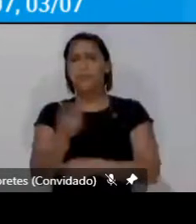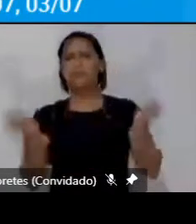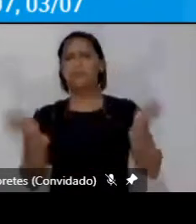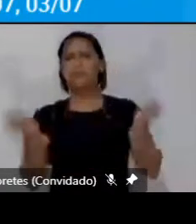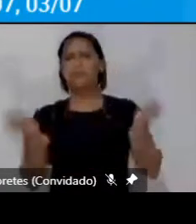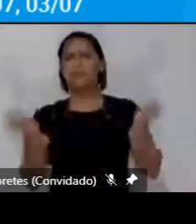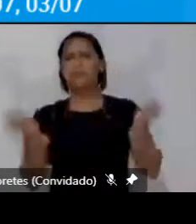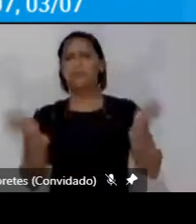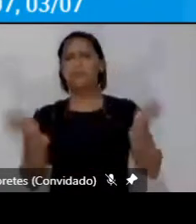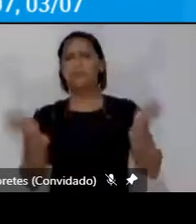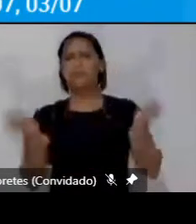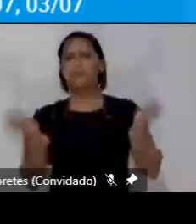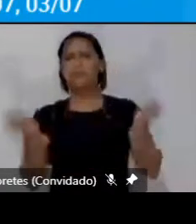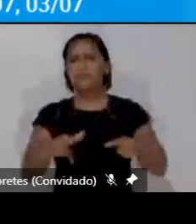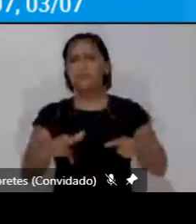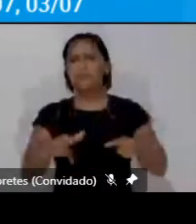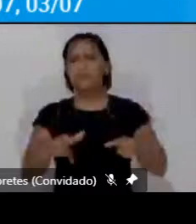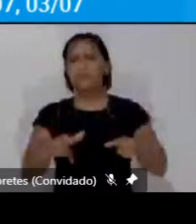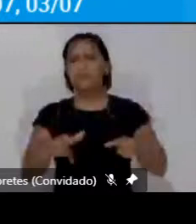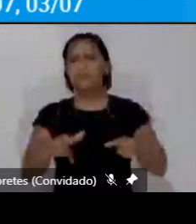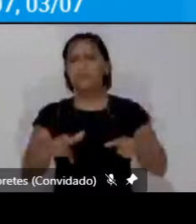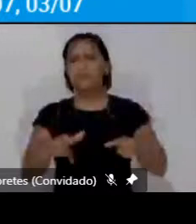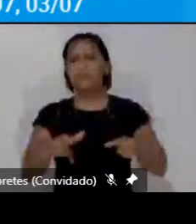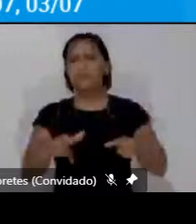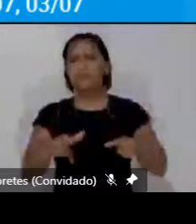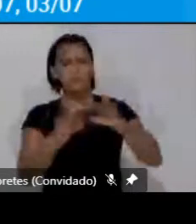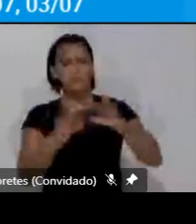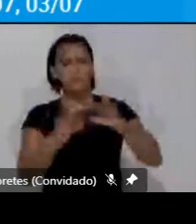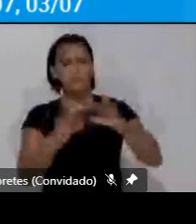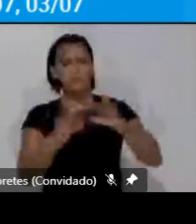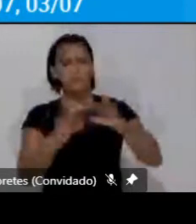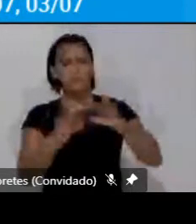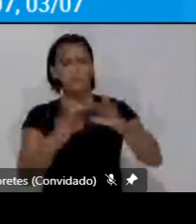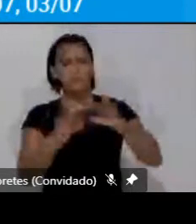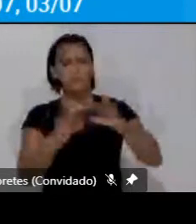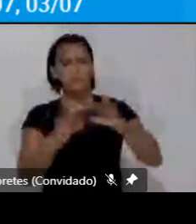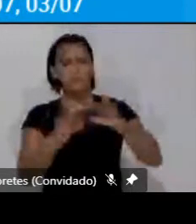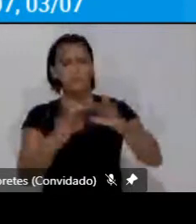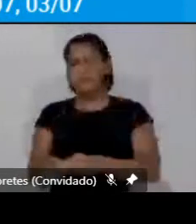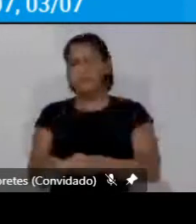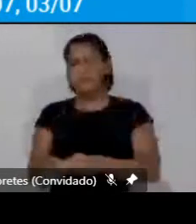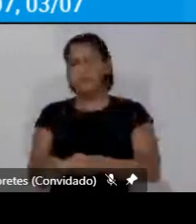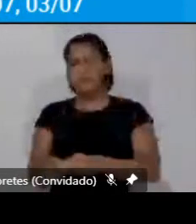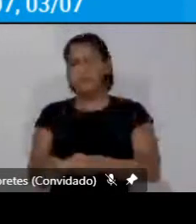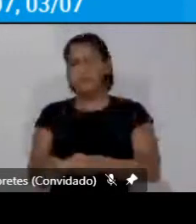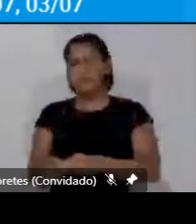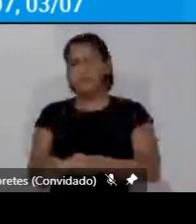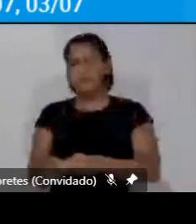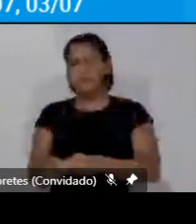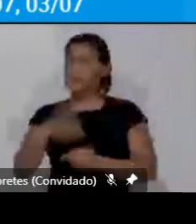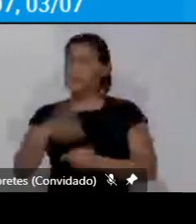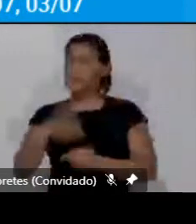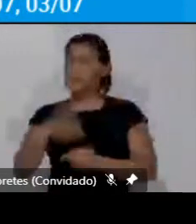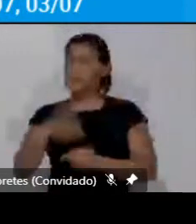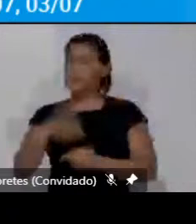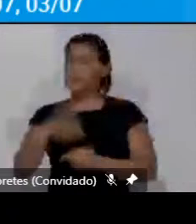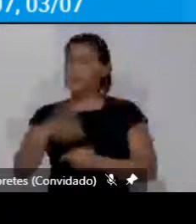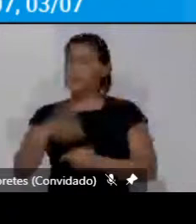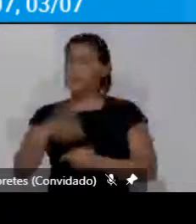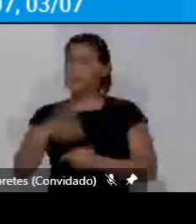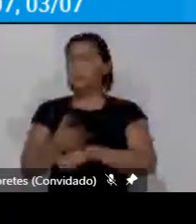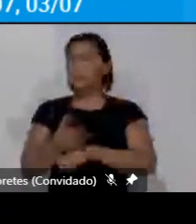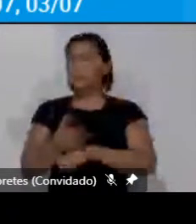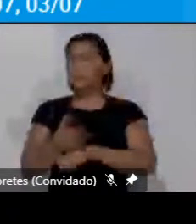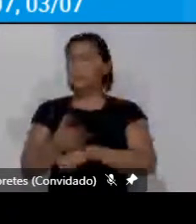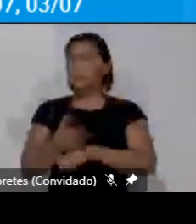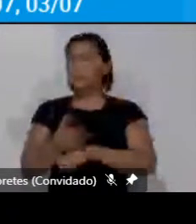ao nosso individualidade mas isso vai ser produto social e das possibilidades